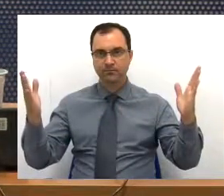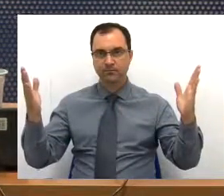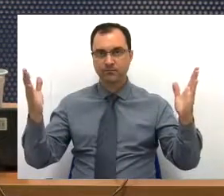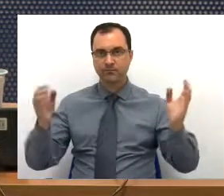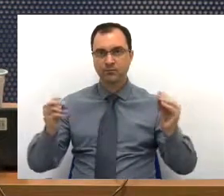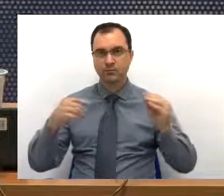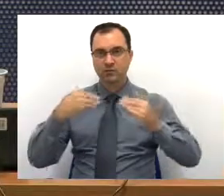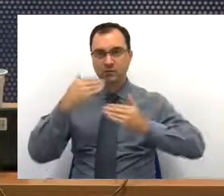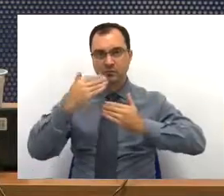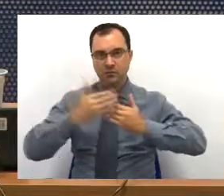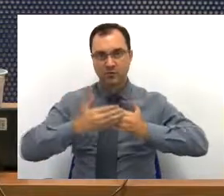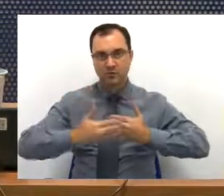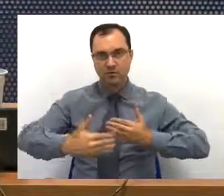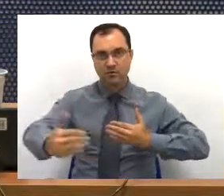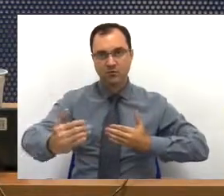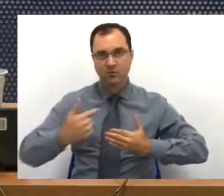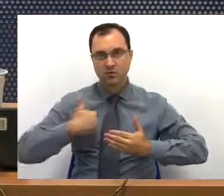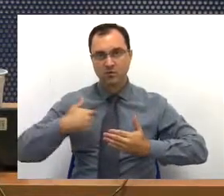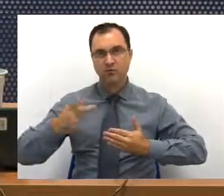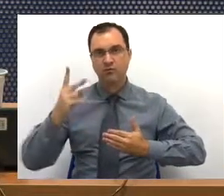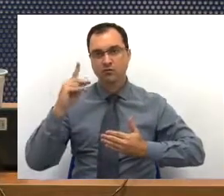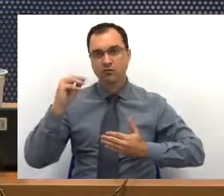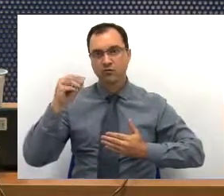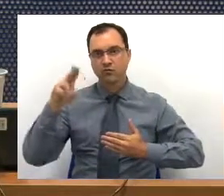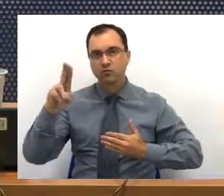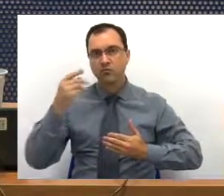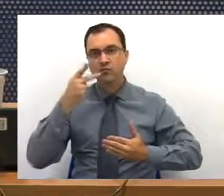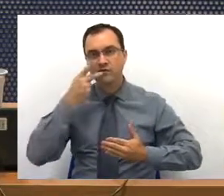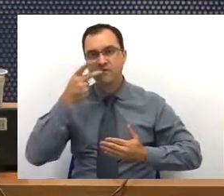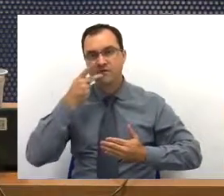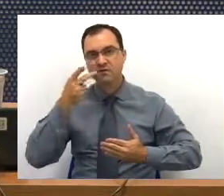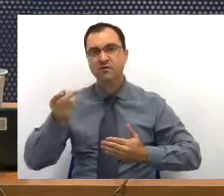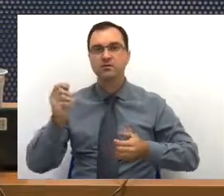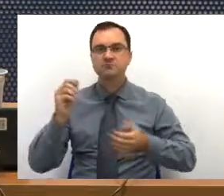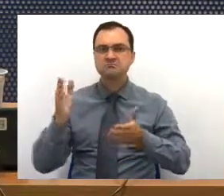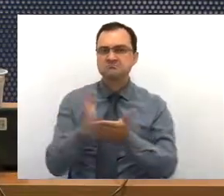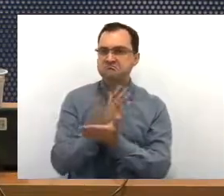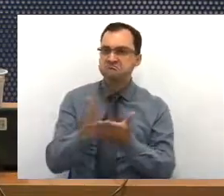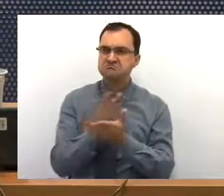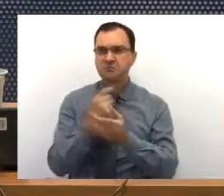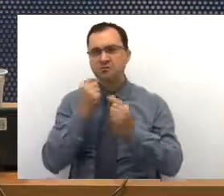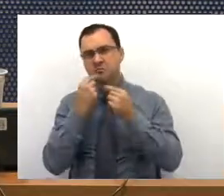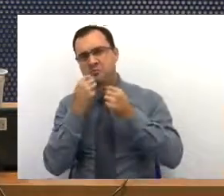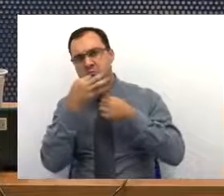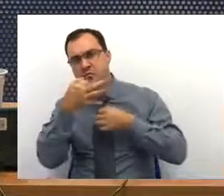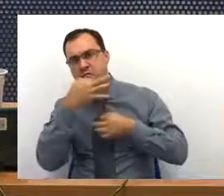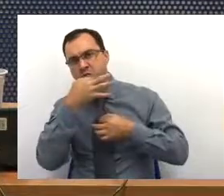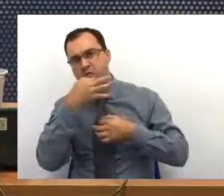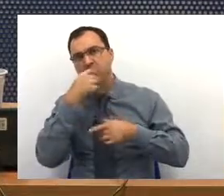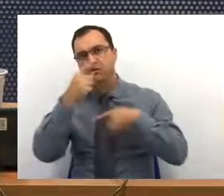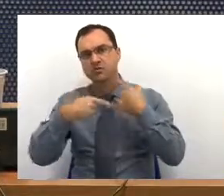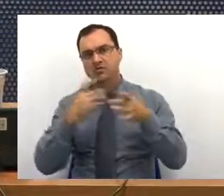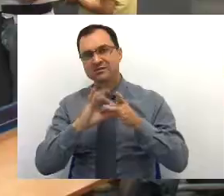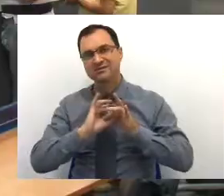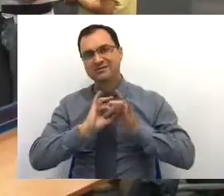Depois eu vou ainda fazer alguns comentários e abrimos para as perguntas.